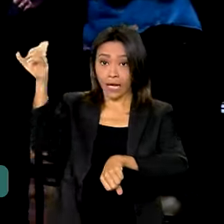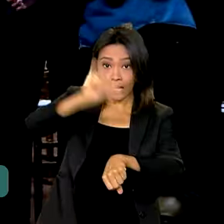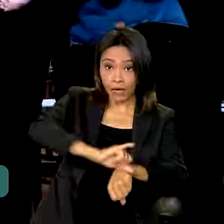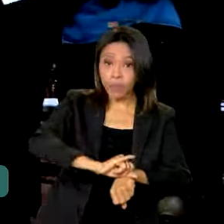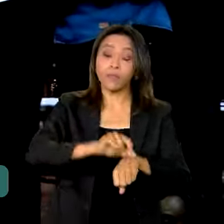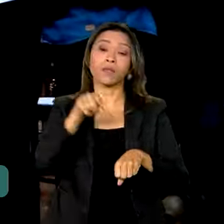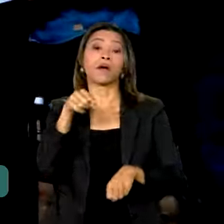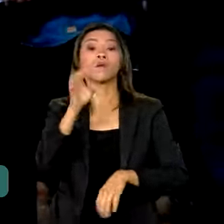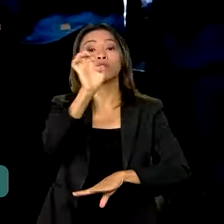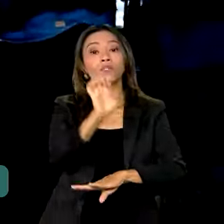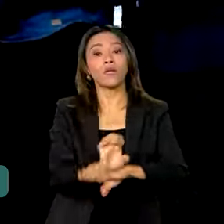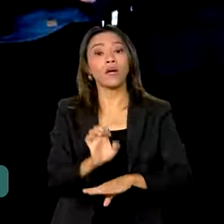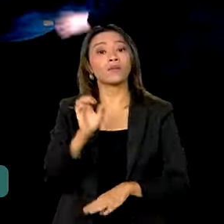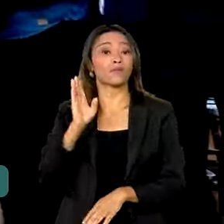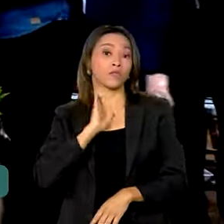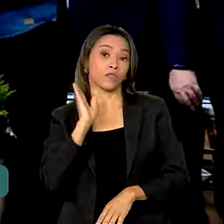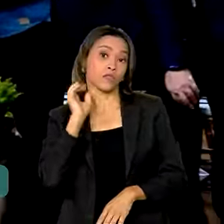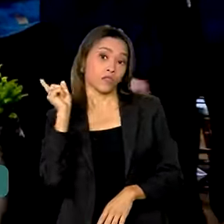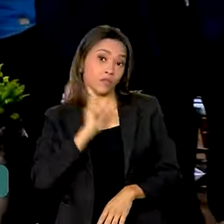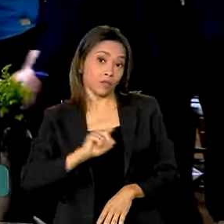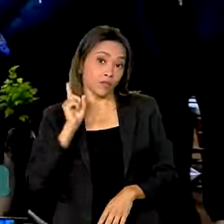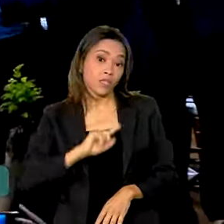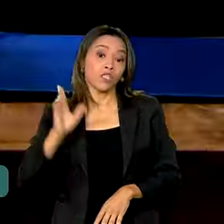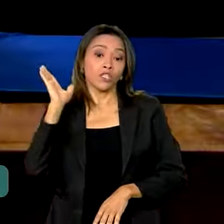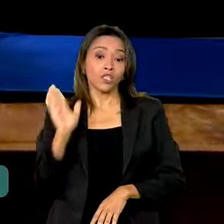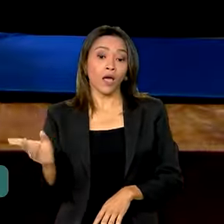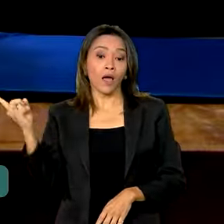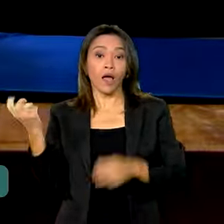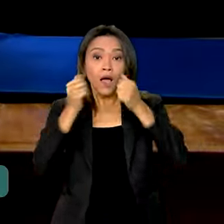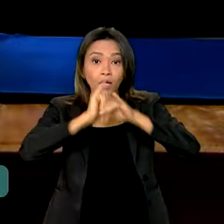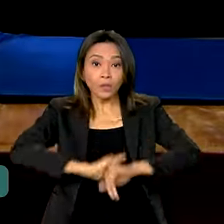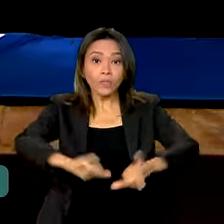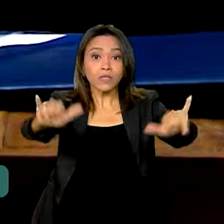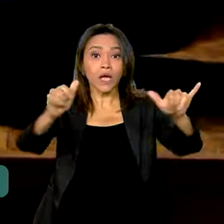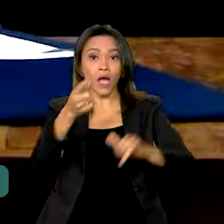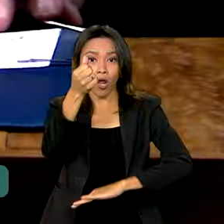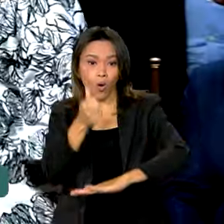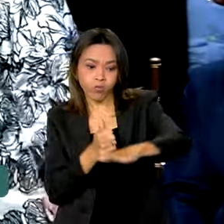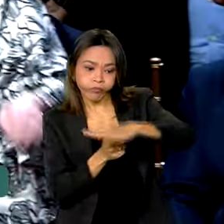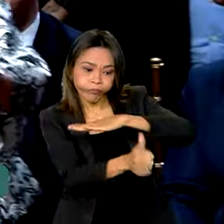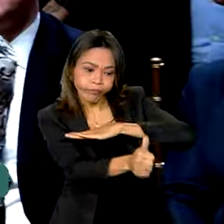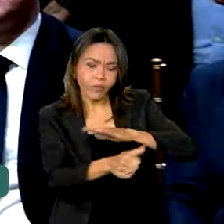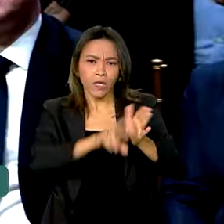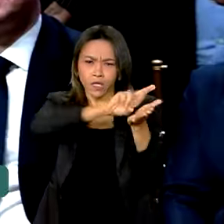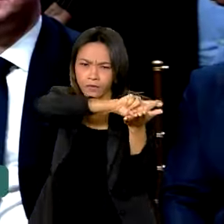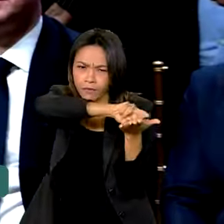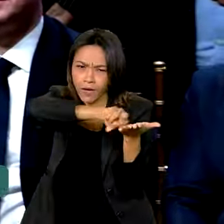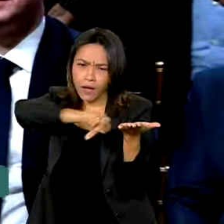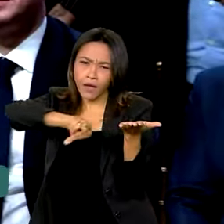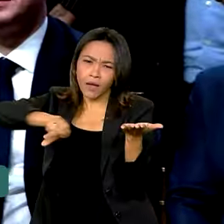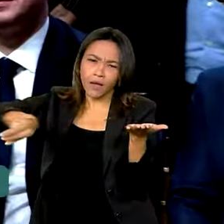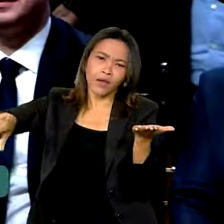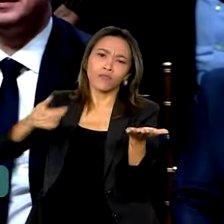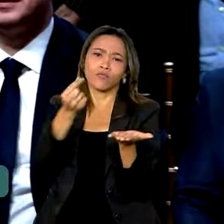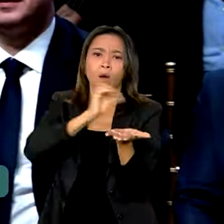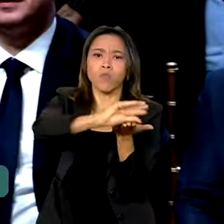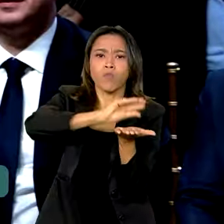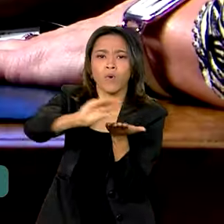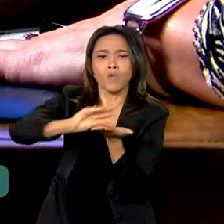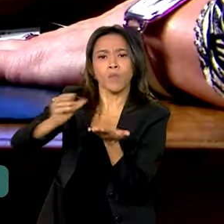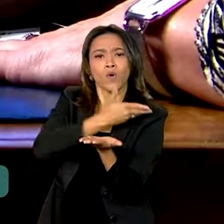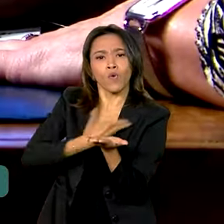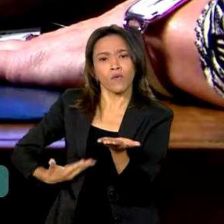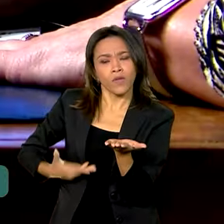presidente Lula e ministros anunciaram ações e um aporte de recursos federais que será destinado a